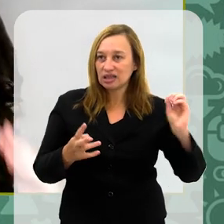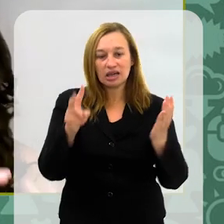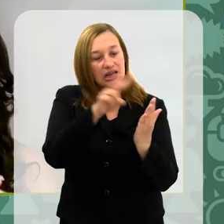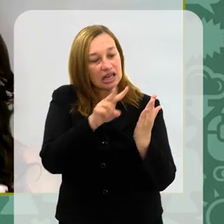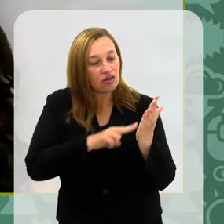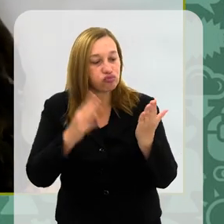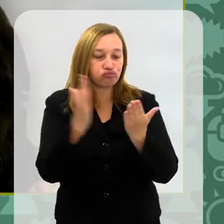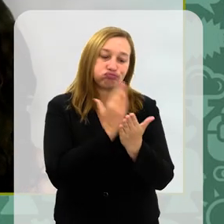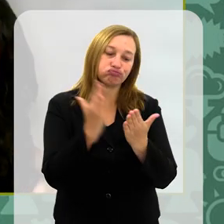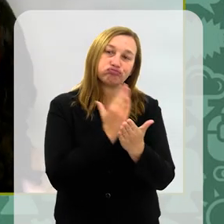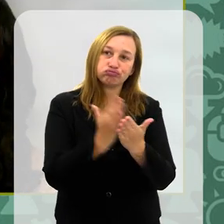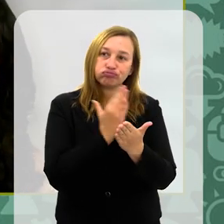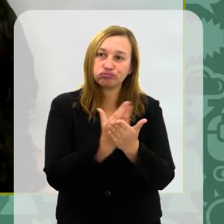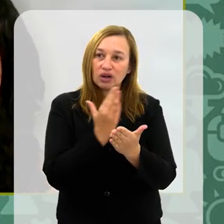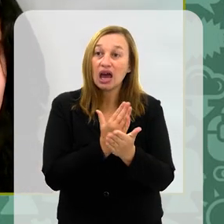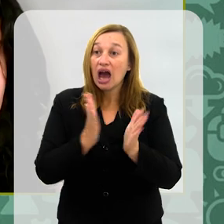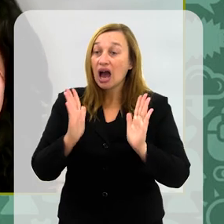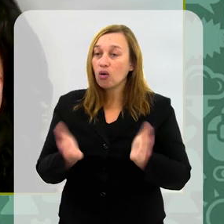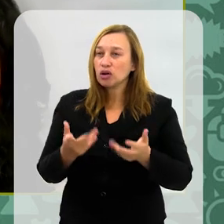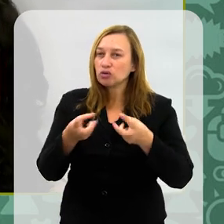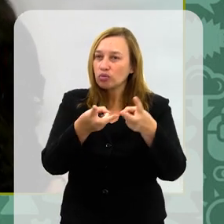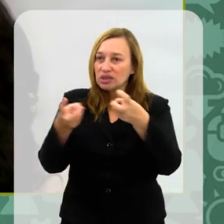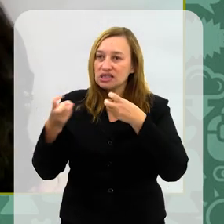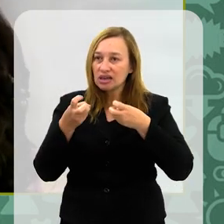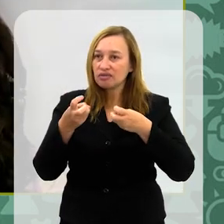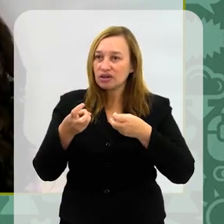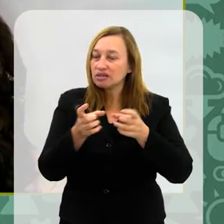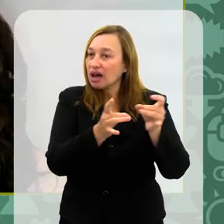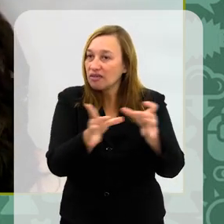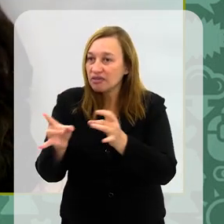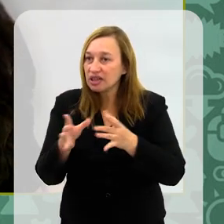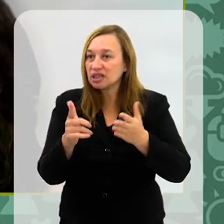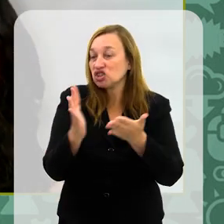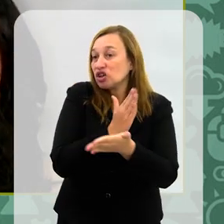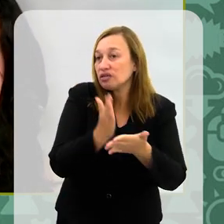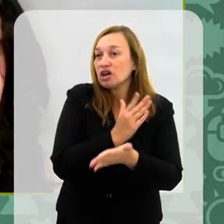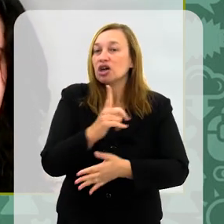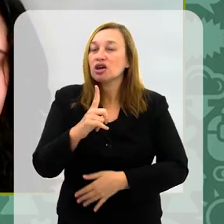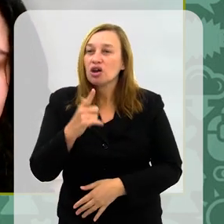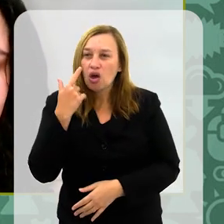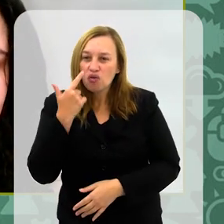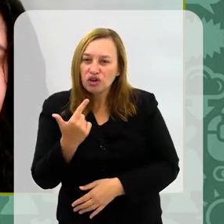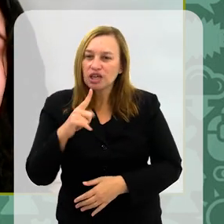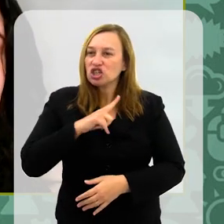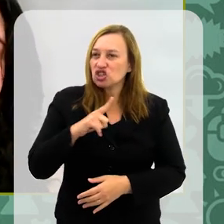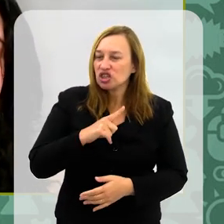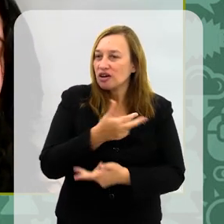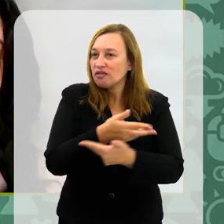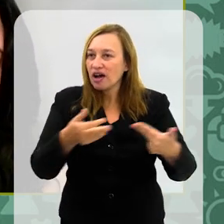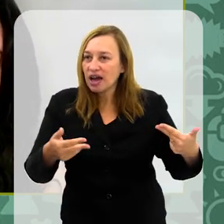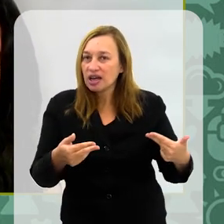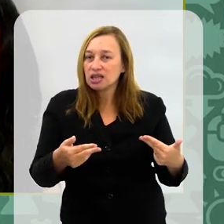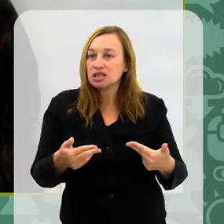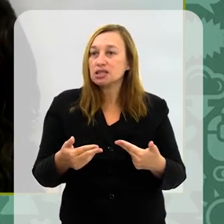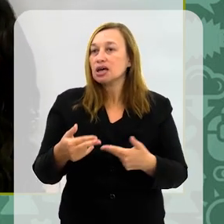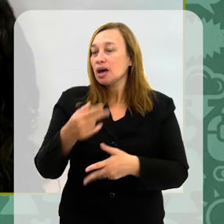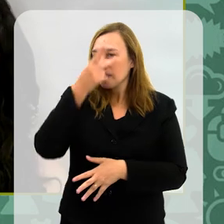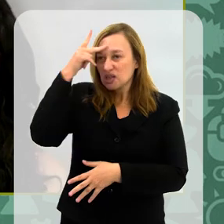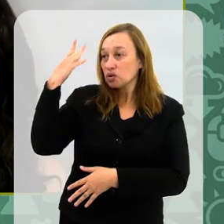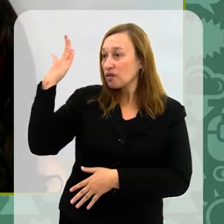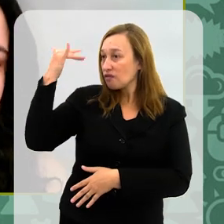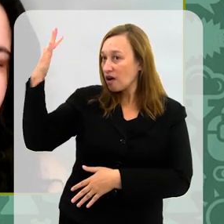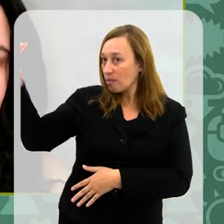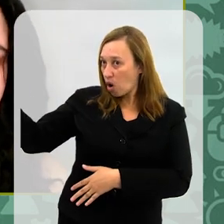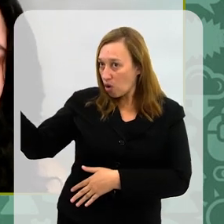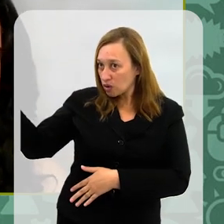assim, voltei a ler bastante. E aí eu fui vendo como estava o mercado. E aí eu vi que já tinha várias autoras internacionais fazendo muito sucesso,